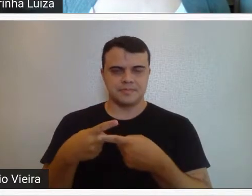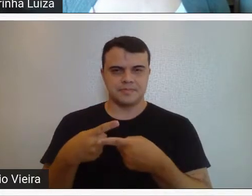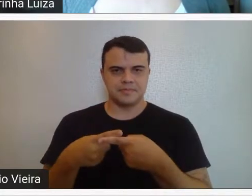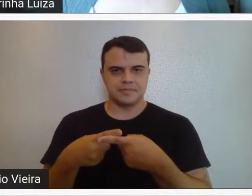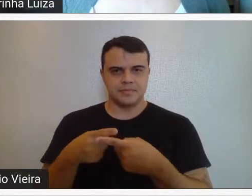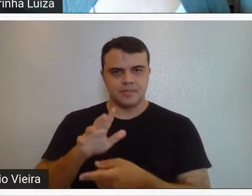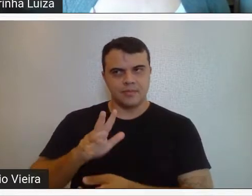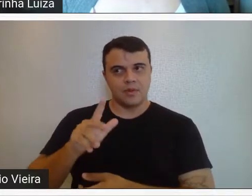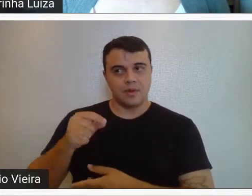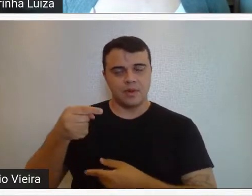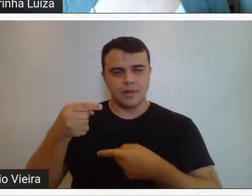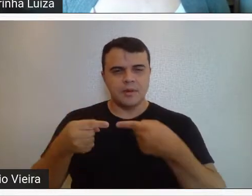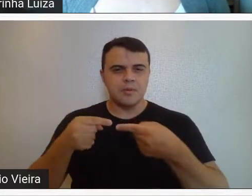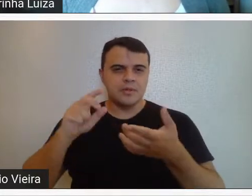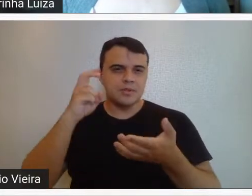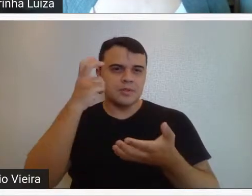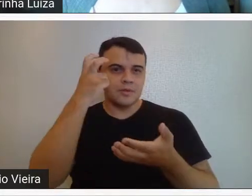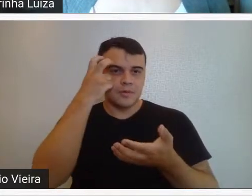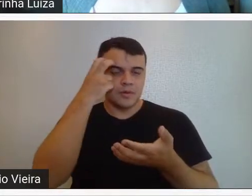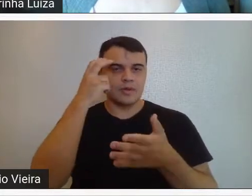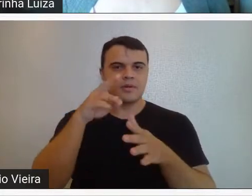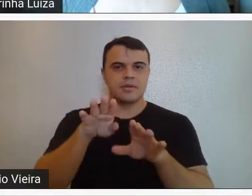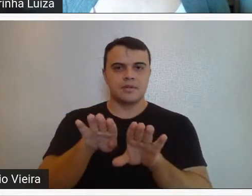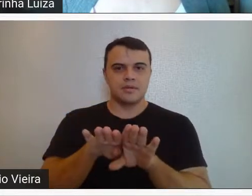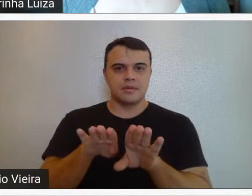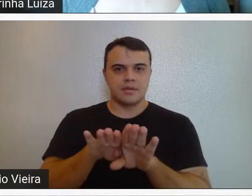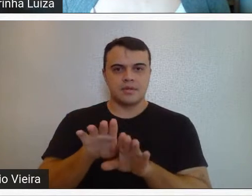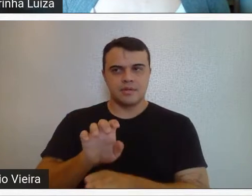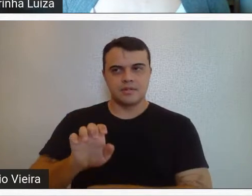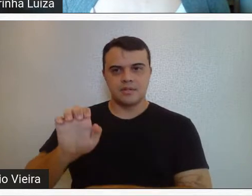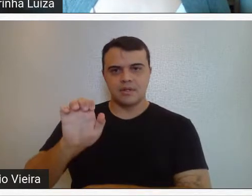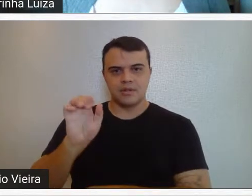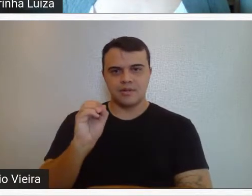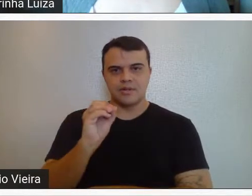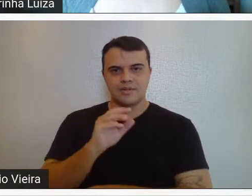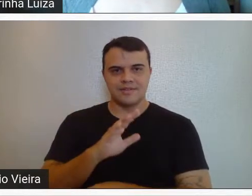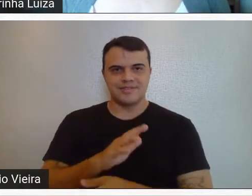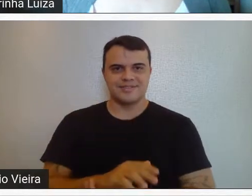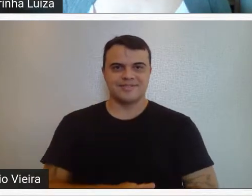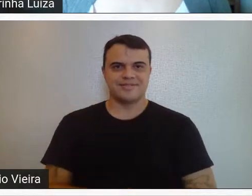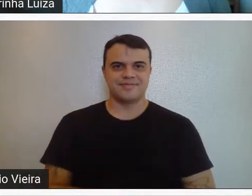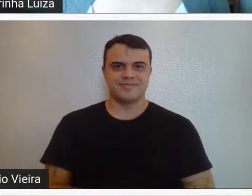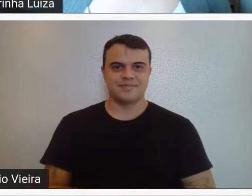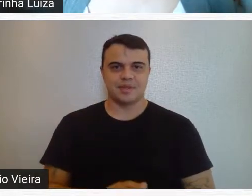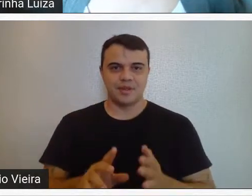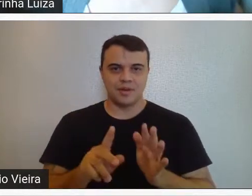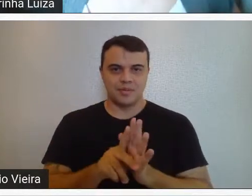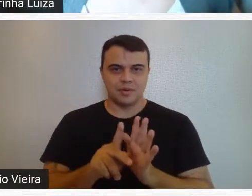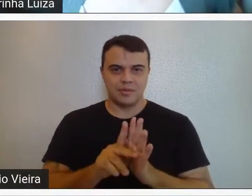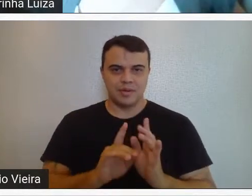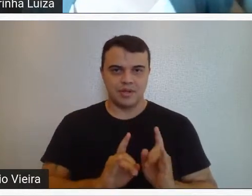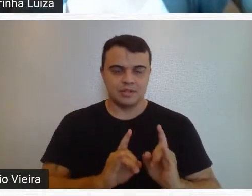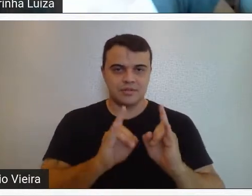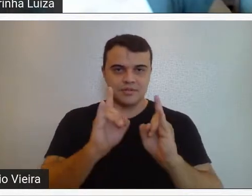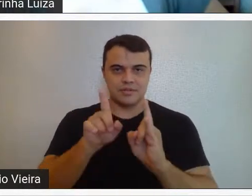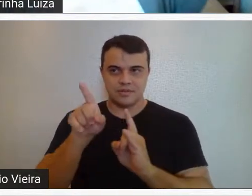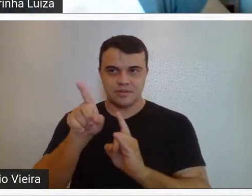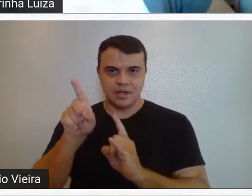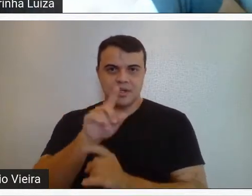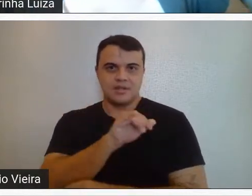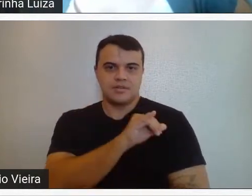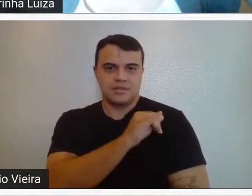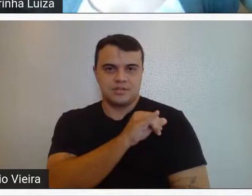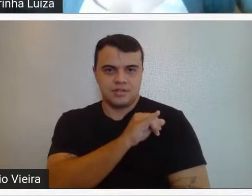da política cultural do Estado Novo. O próprio edifício do Ministério da Educação no Rio de